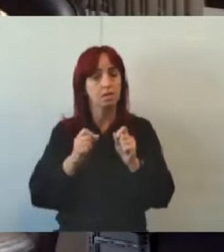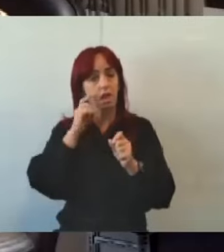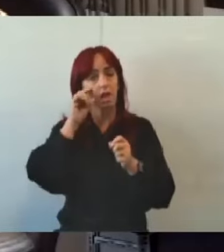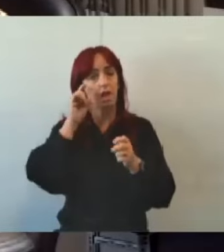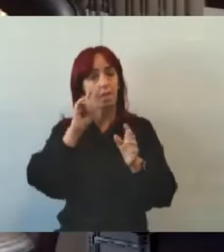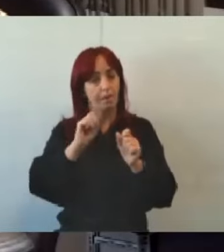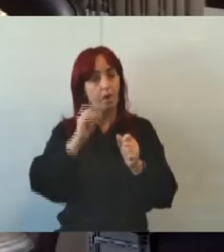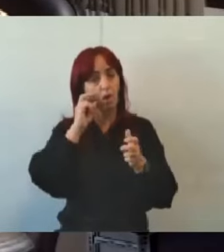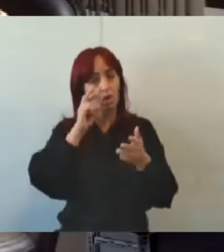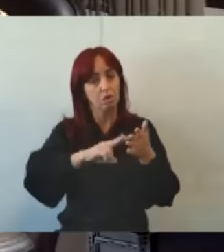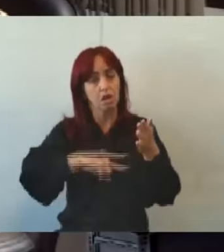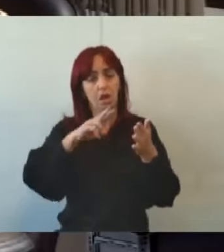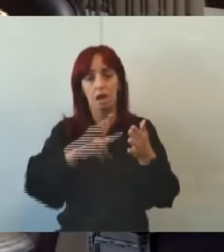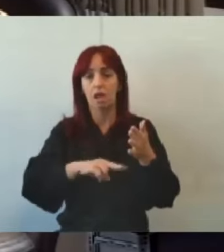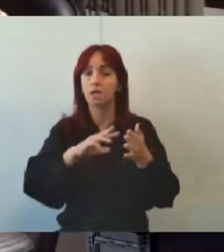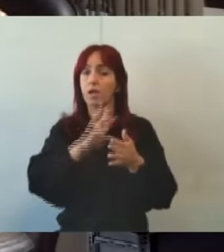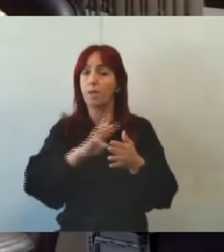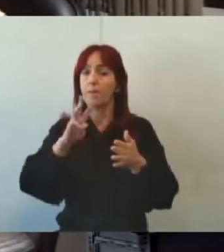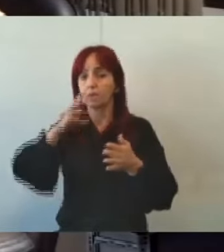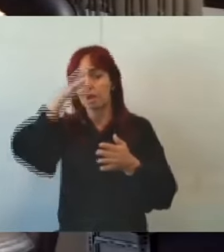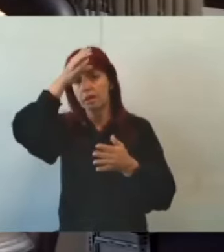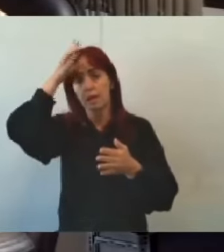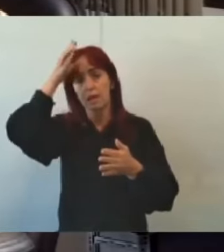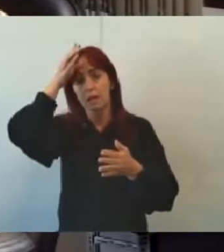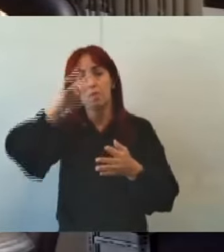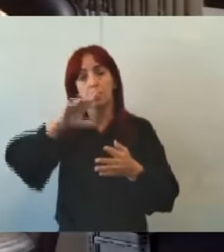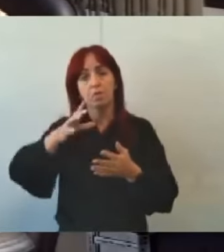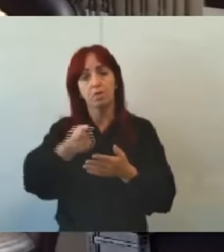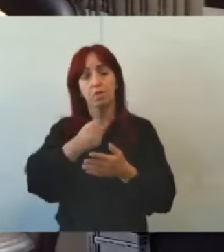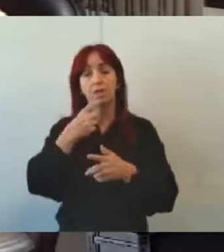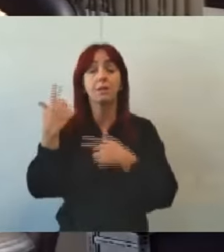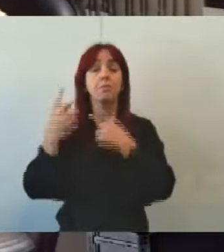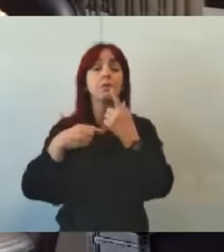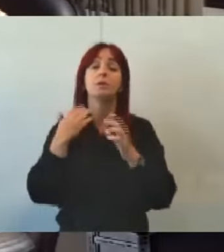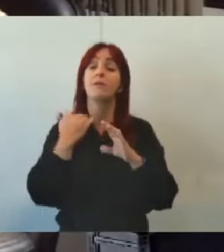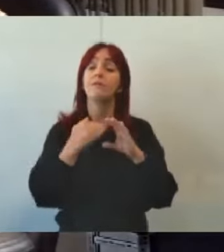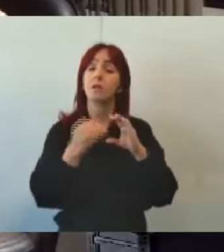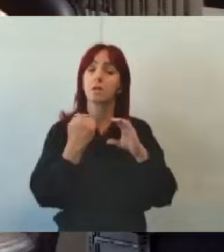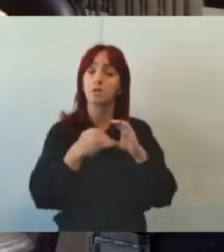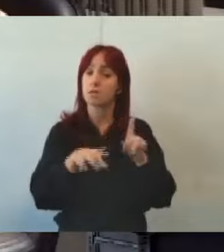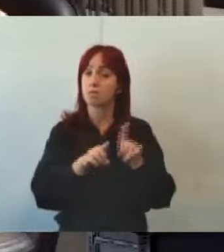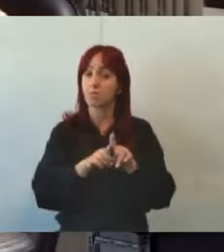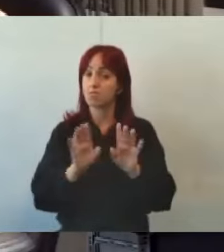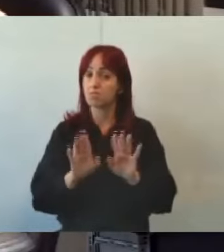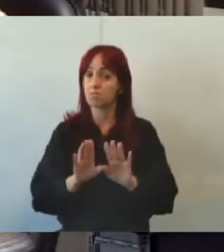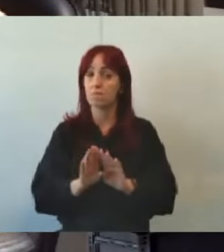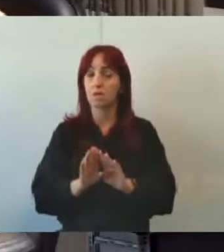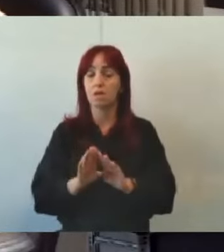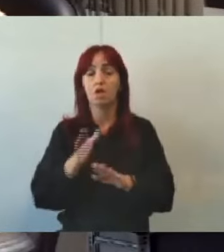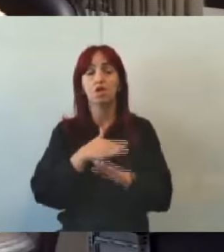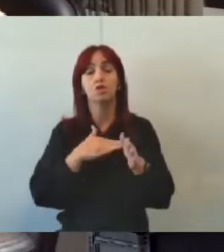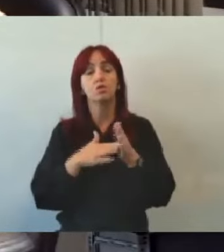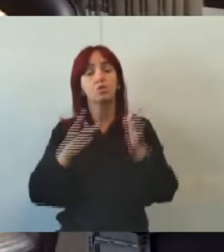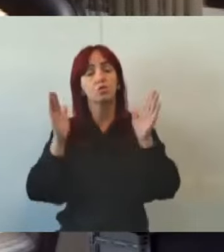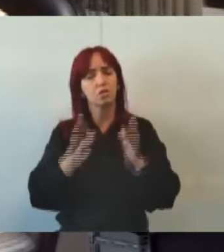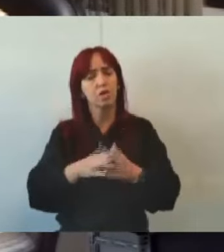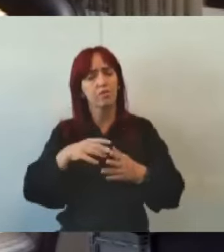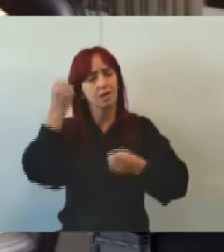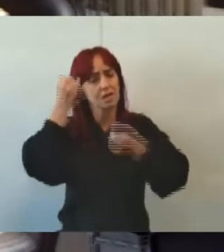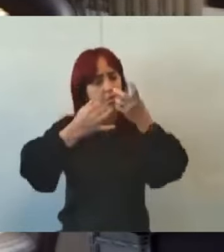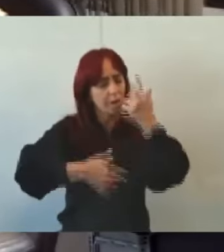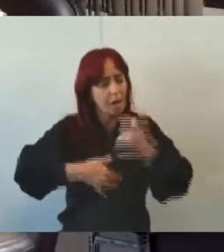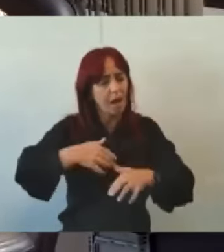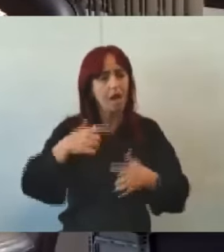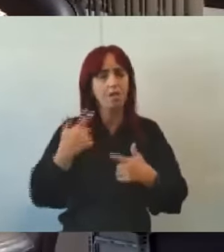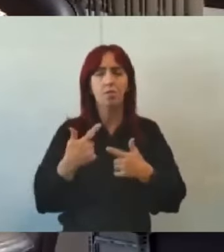pegou no portal da Câmara. Quem não tiver pegado, depois a gente envia para vocês. De tudo o que foi falado. Os estudos técnicos são estudos longos,